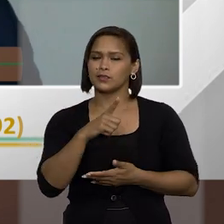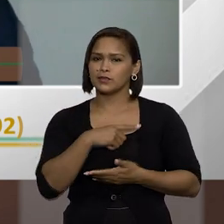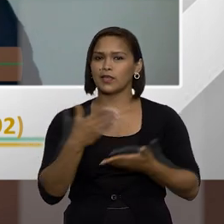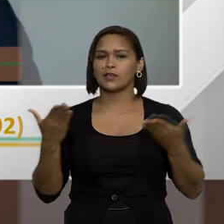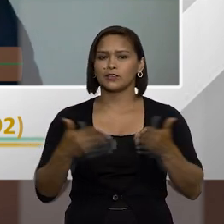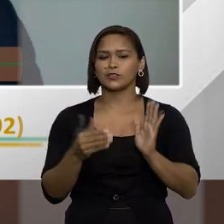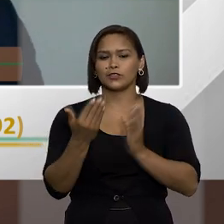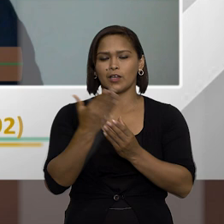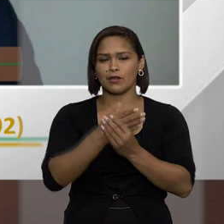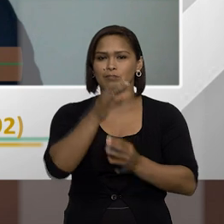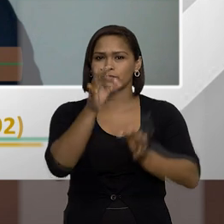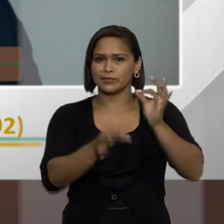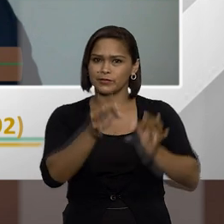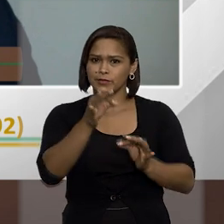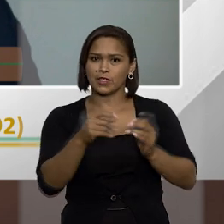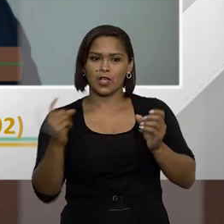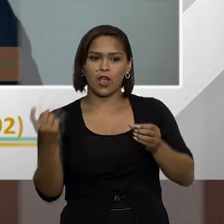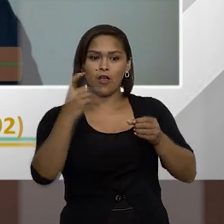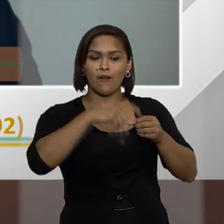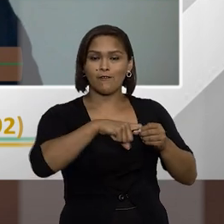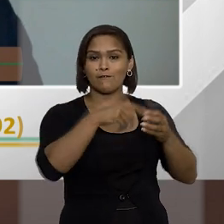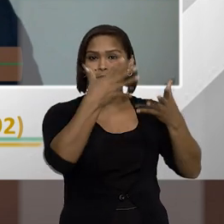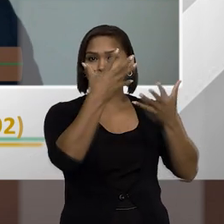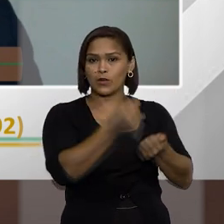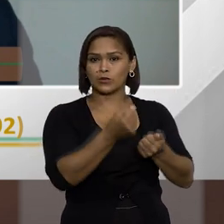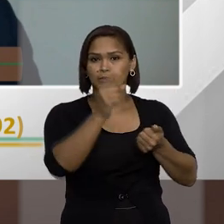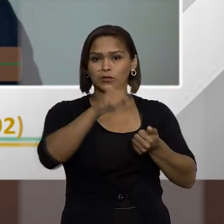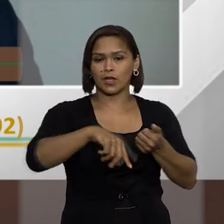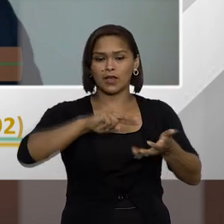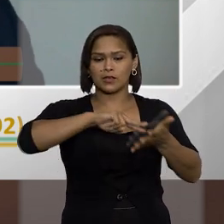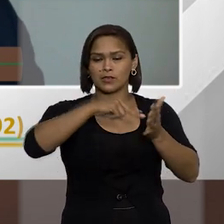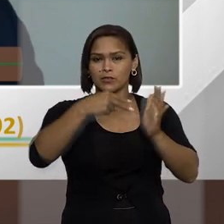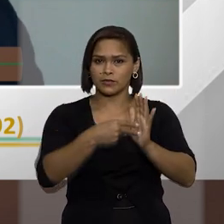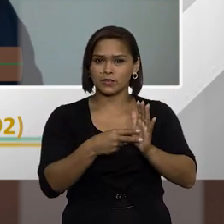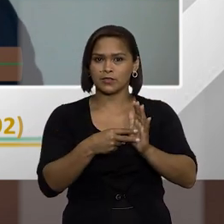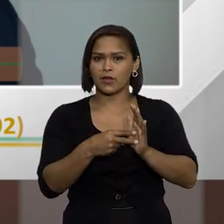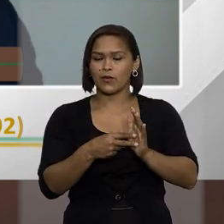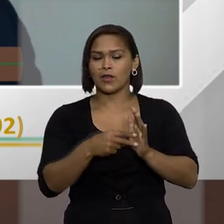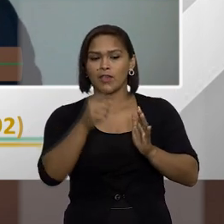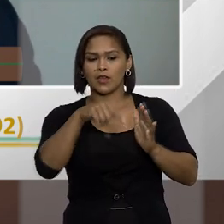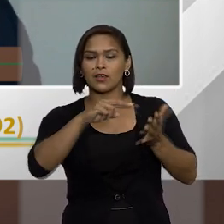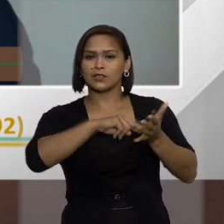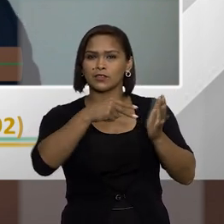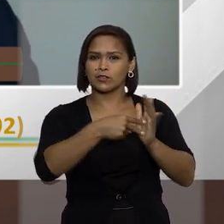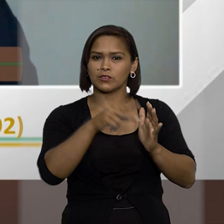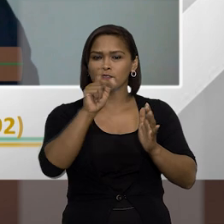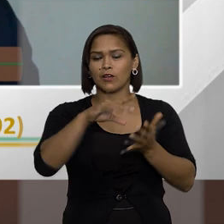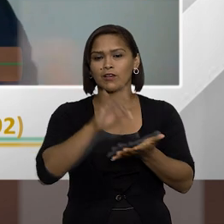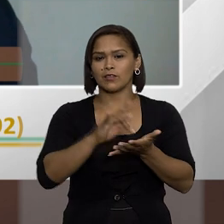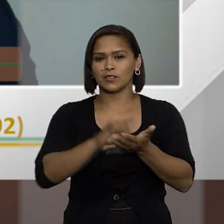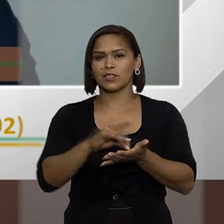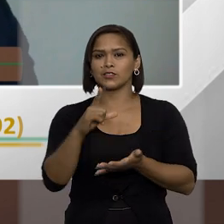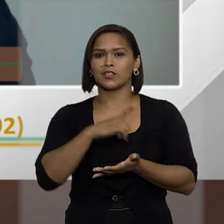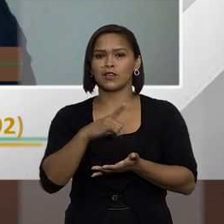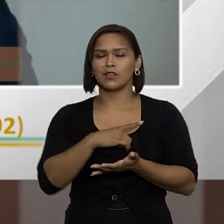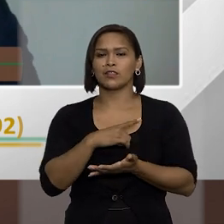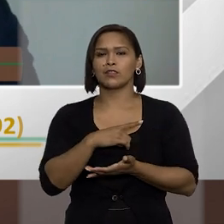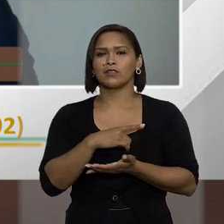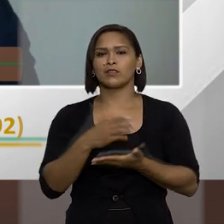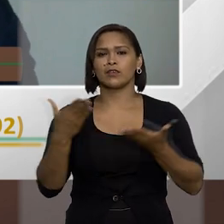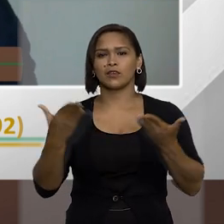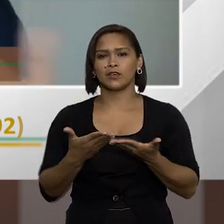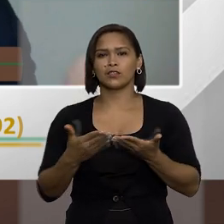existem precedentes no sentido de admitir esta conversão e essa conversão na verdade ela já existe